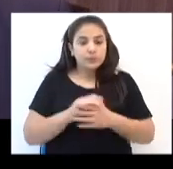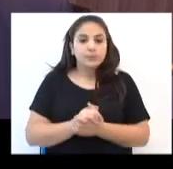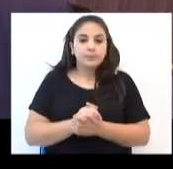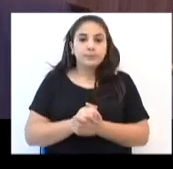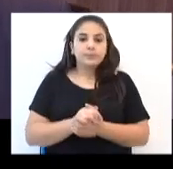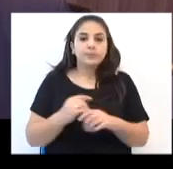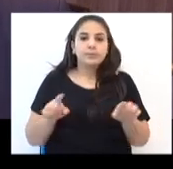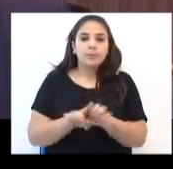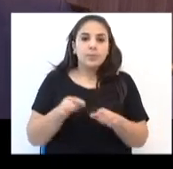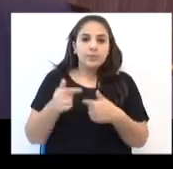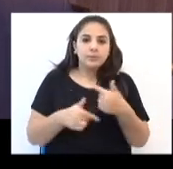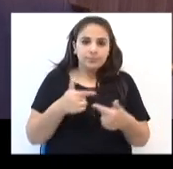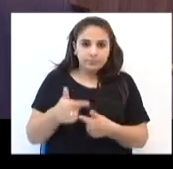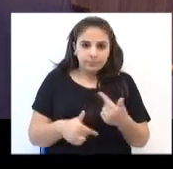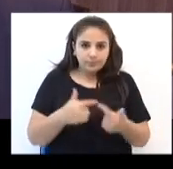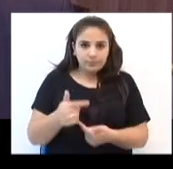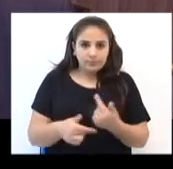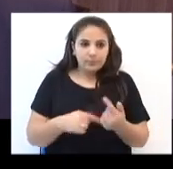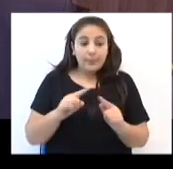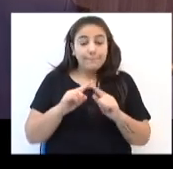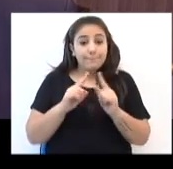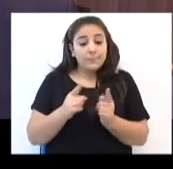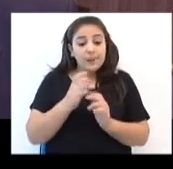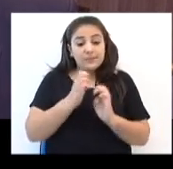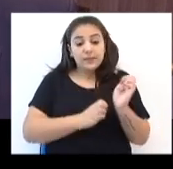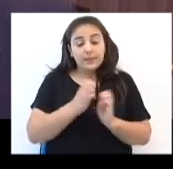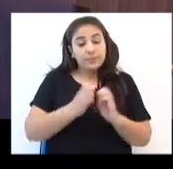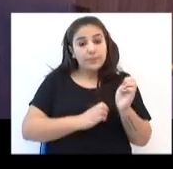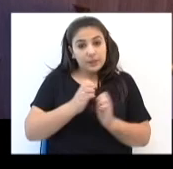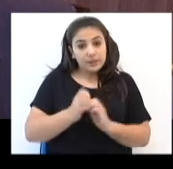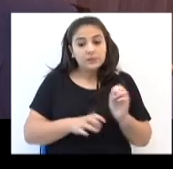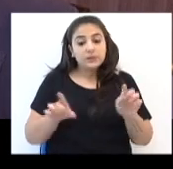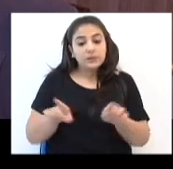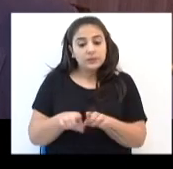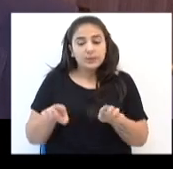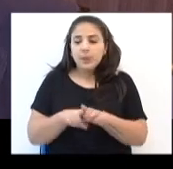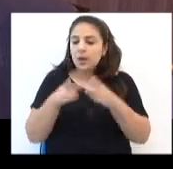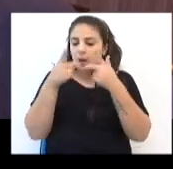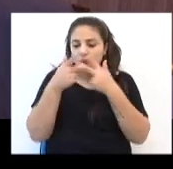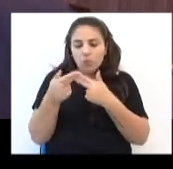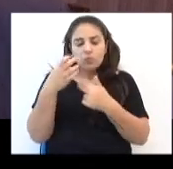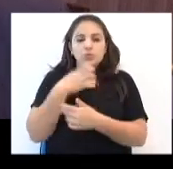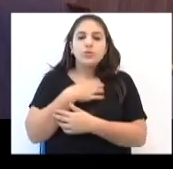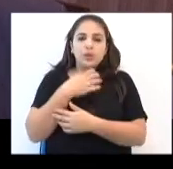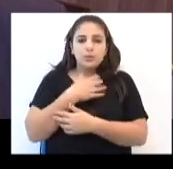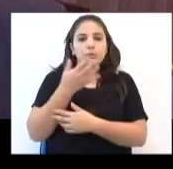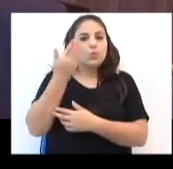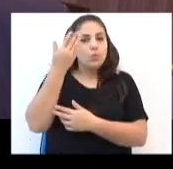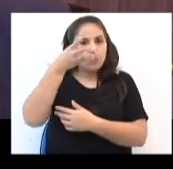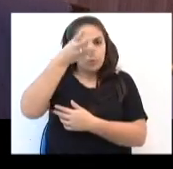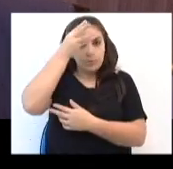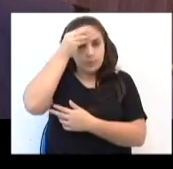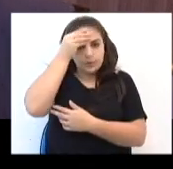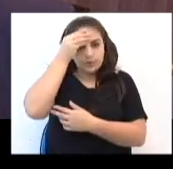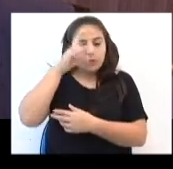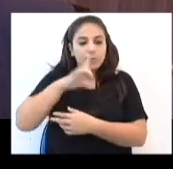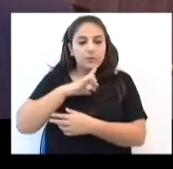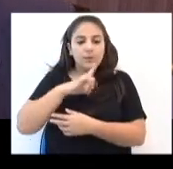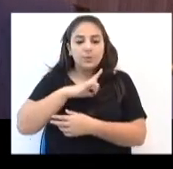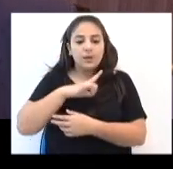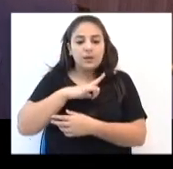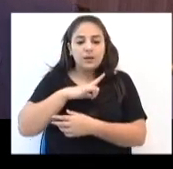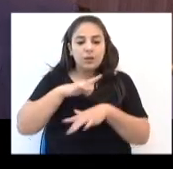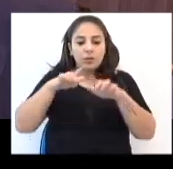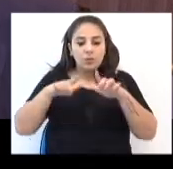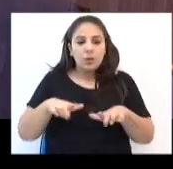funcionários, dos seus empregados e a empresa também foi sensível dessa mesma forma e isso fez com que se criasse um